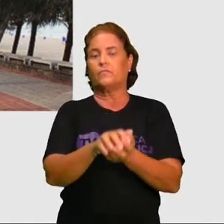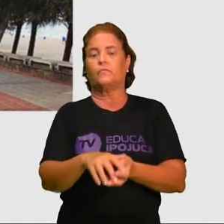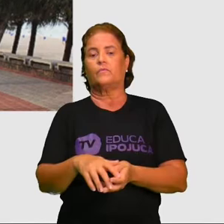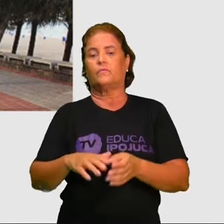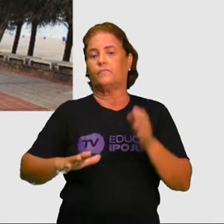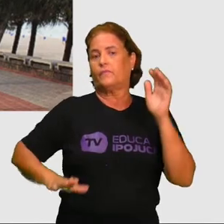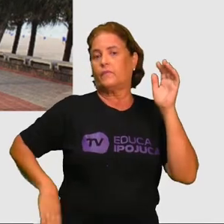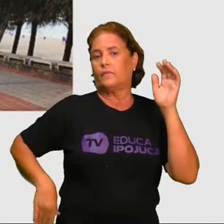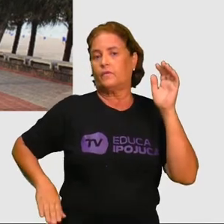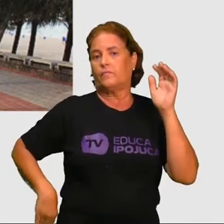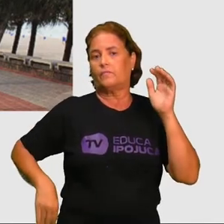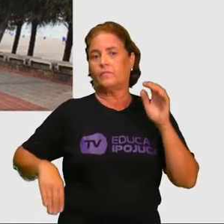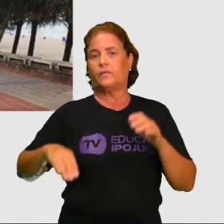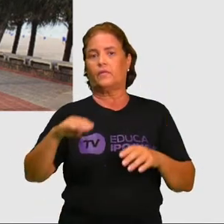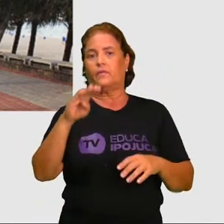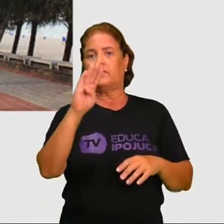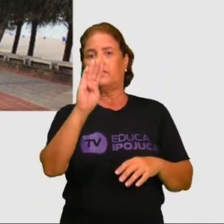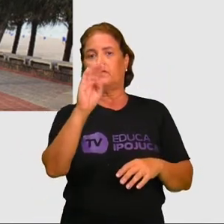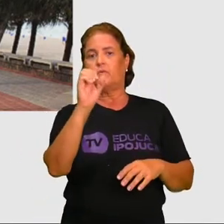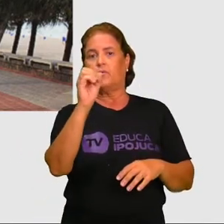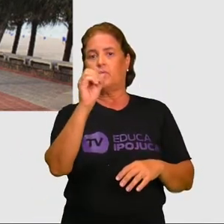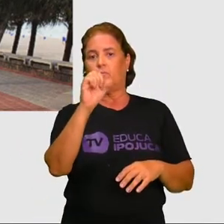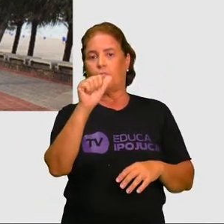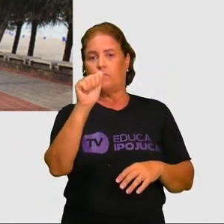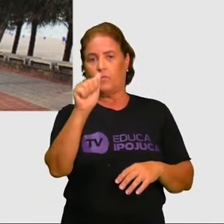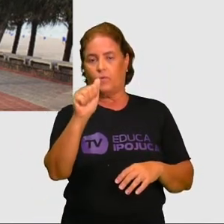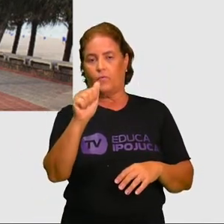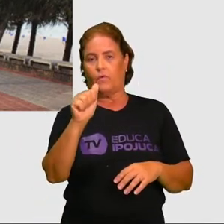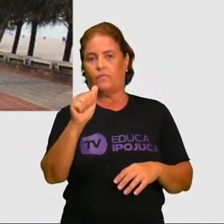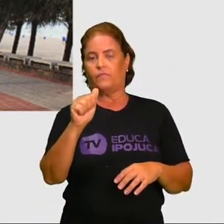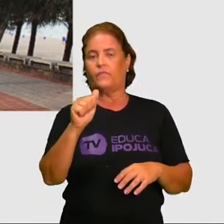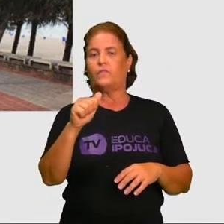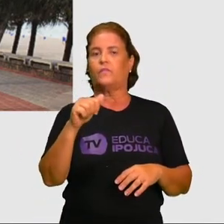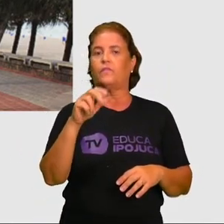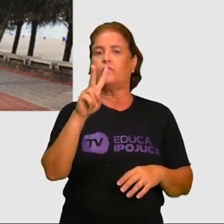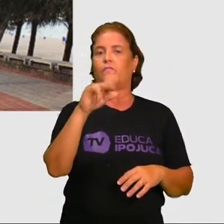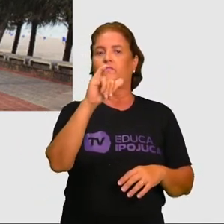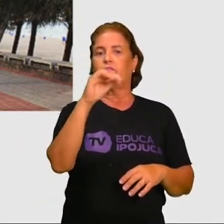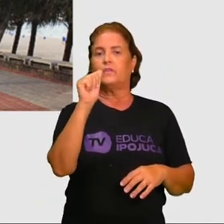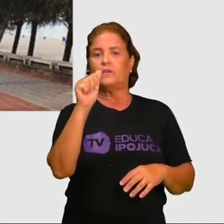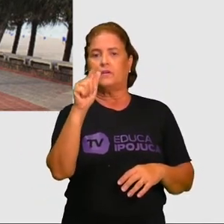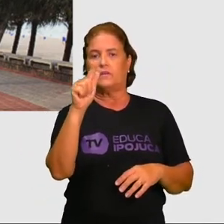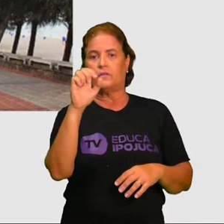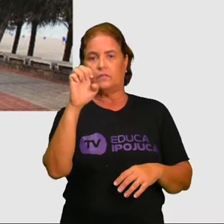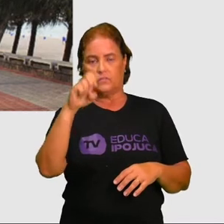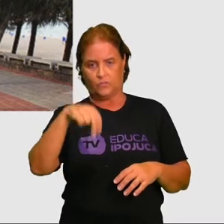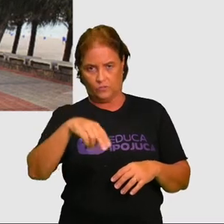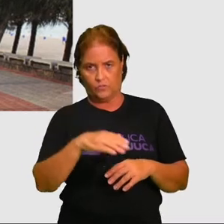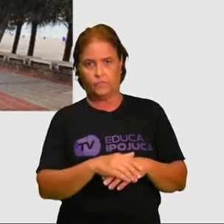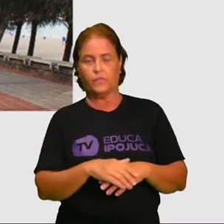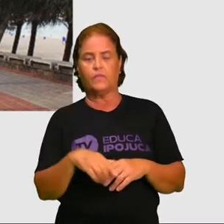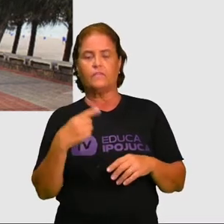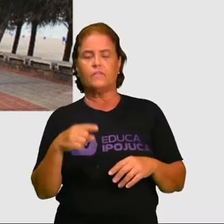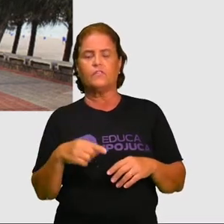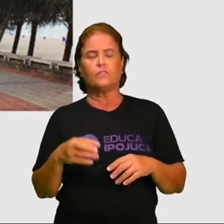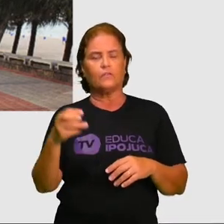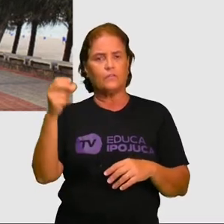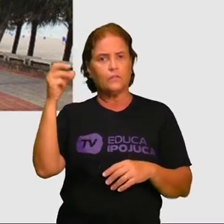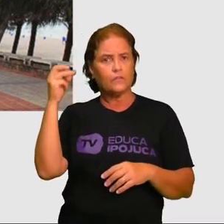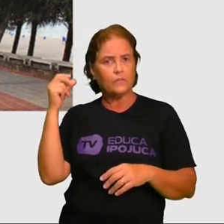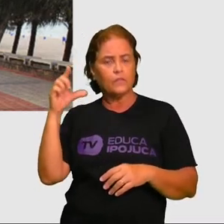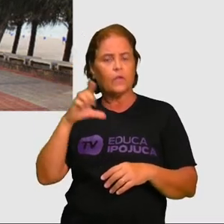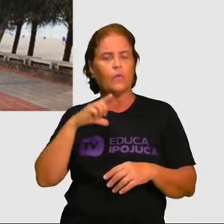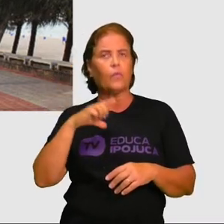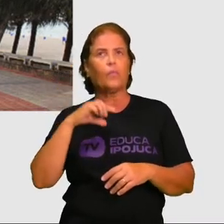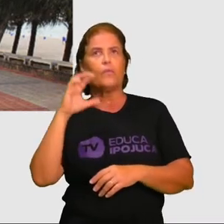Viagem, em preto e branco. É um registro também bastante antigo. Veja que ainda mantém a vegetação do cuqueiral